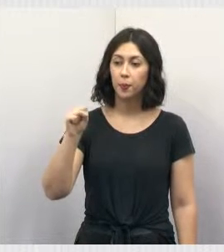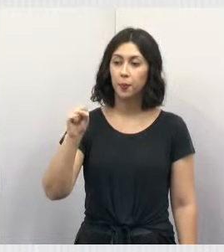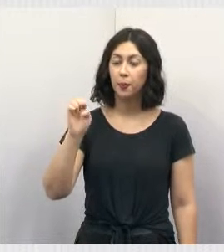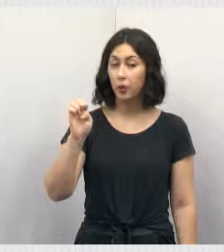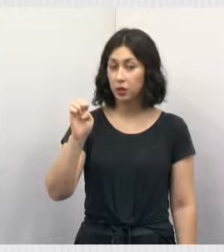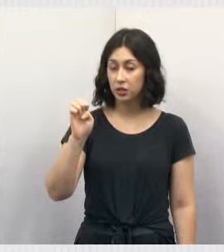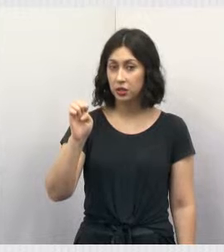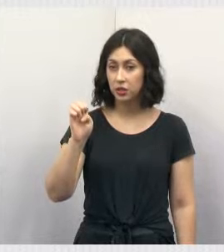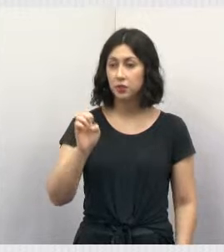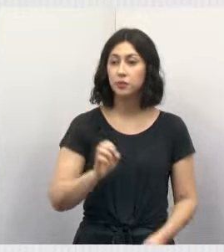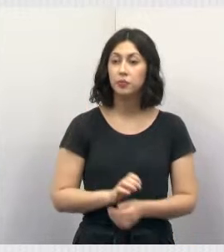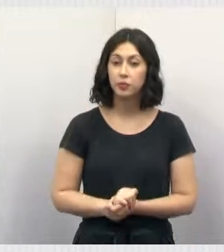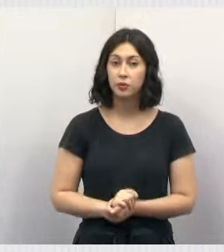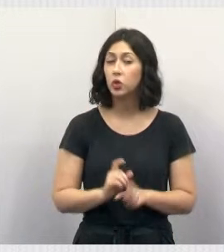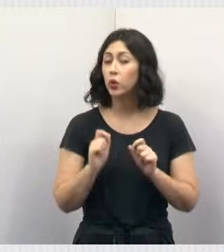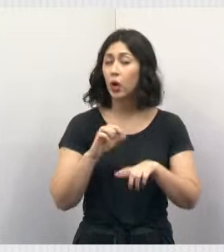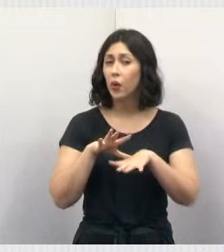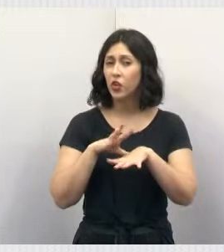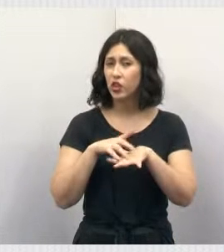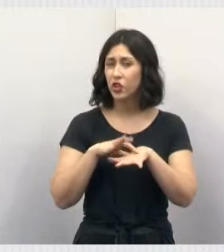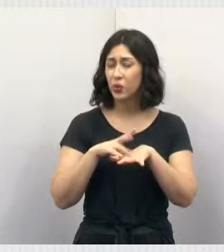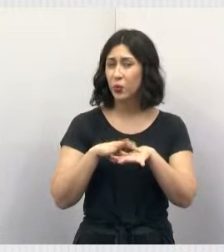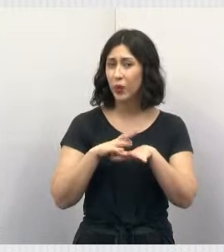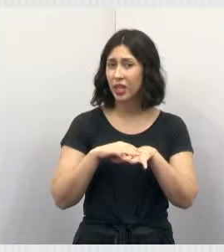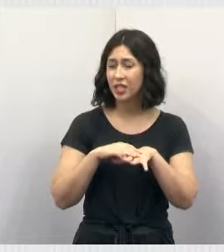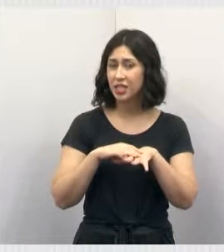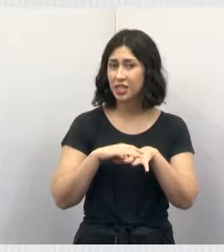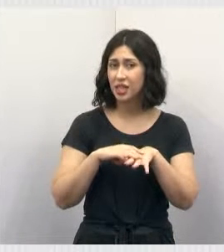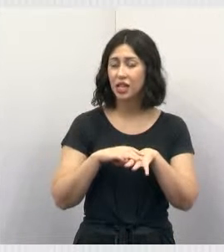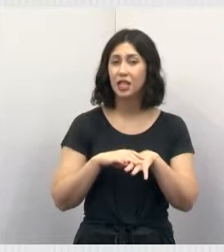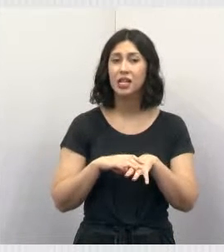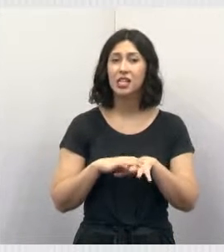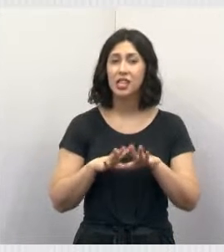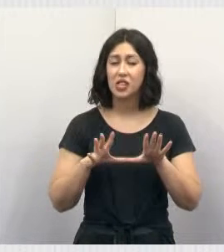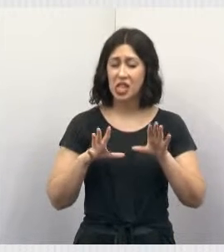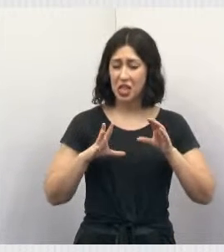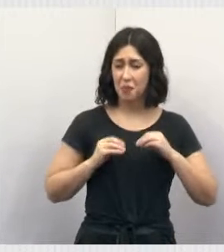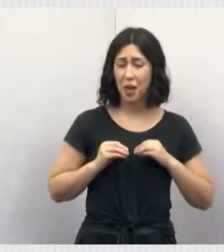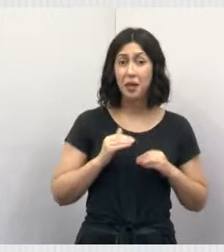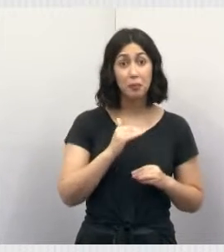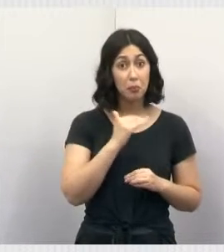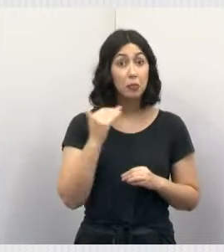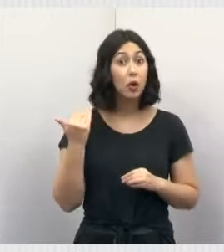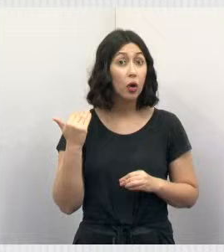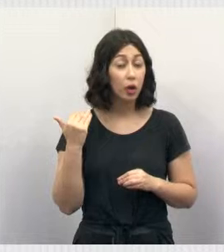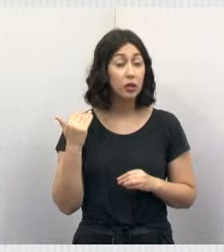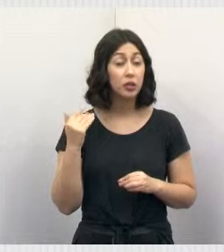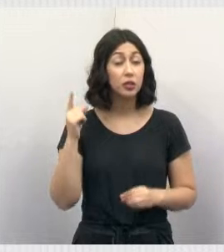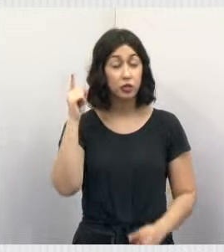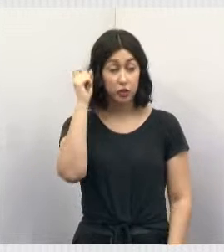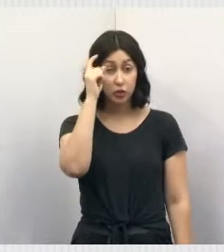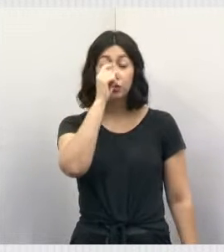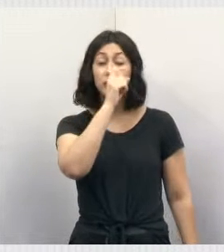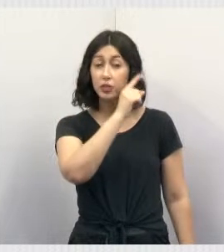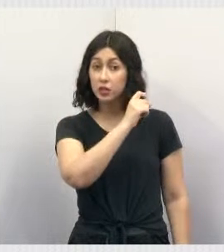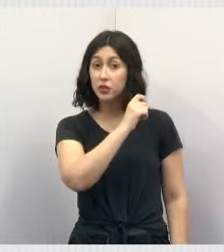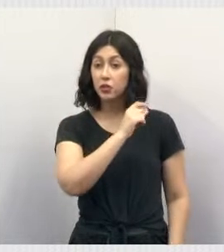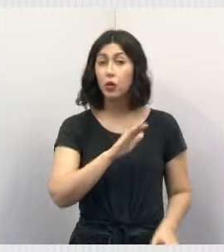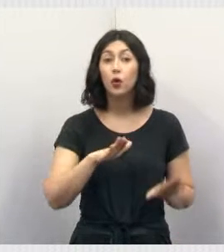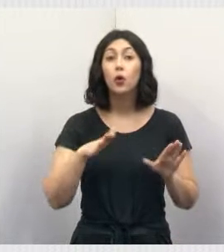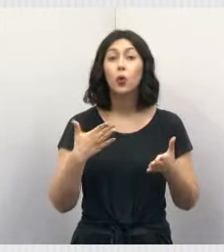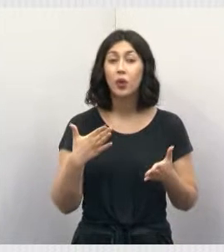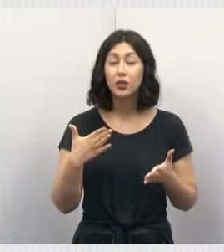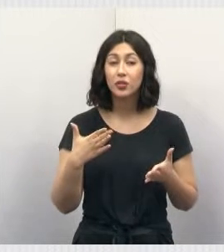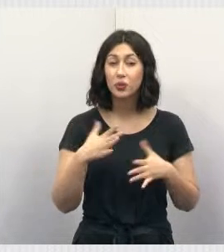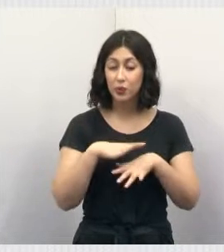A sinomose é uma doença virótica que realmente ela leva o seu animal a óbito. É muito difícil salvar. E quando